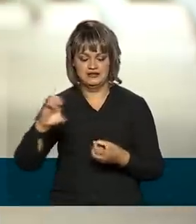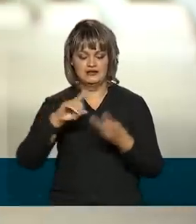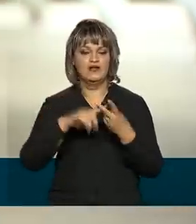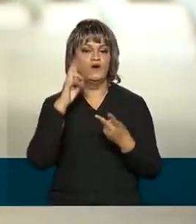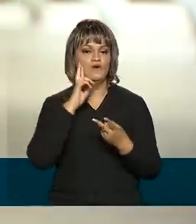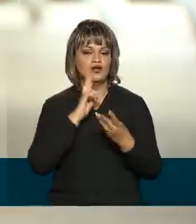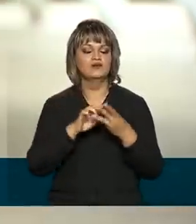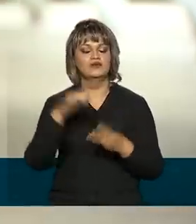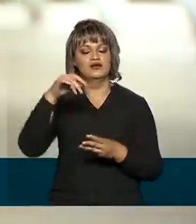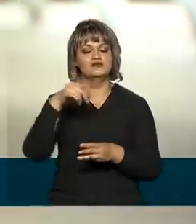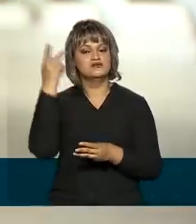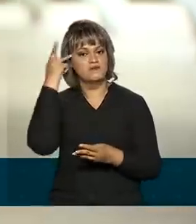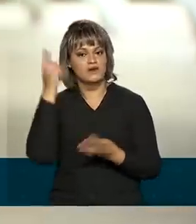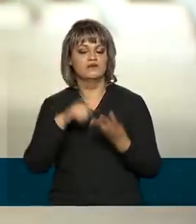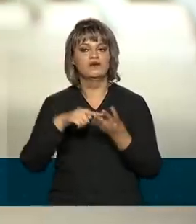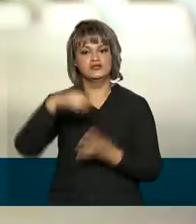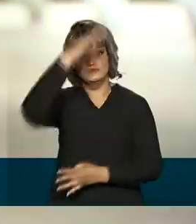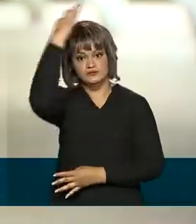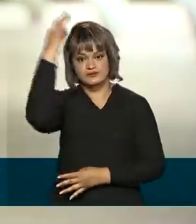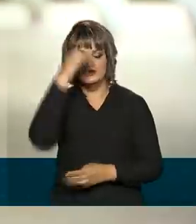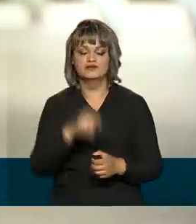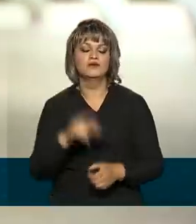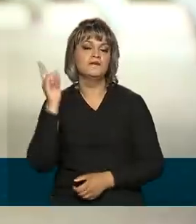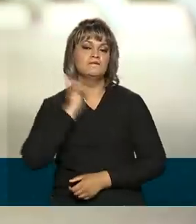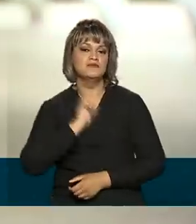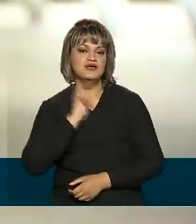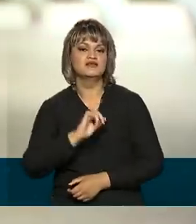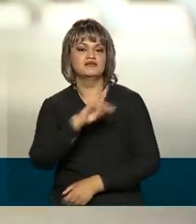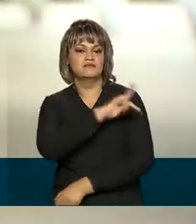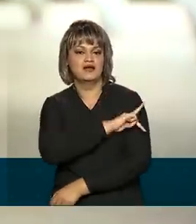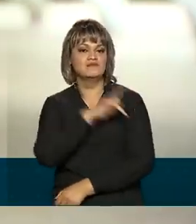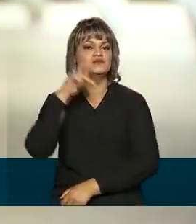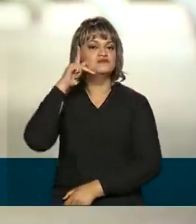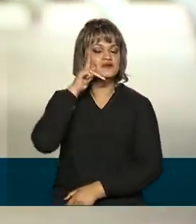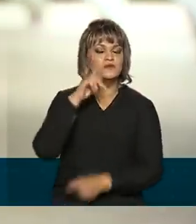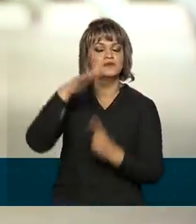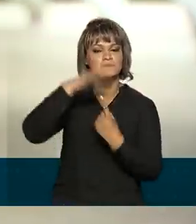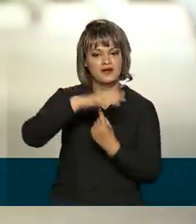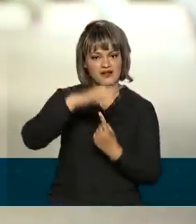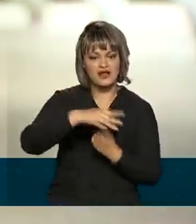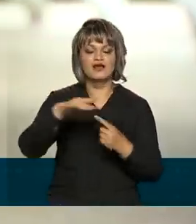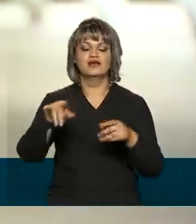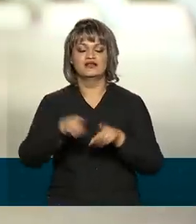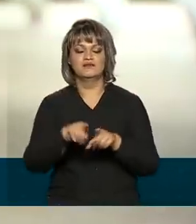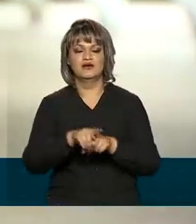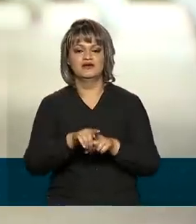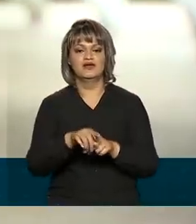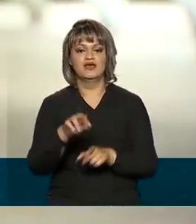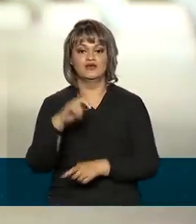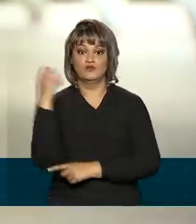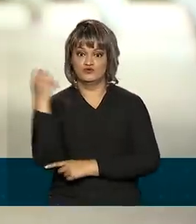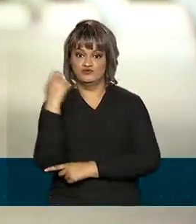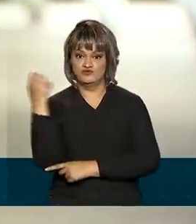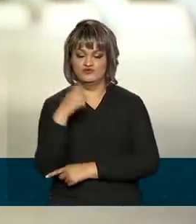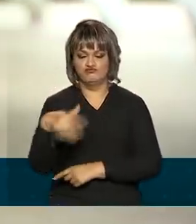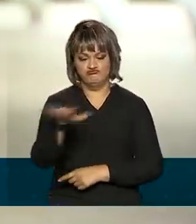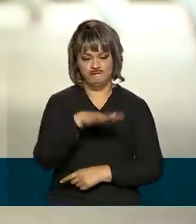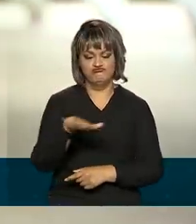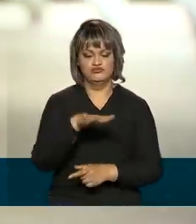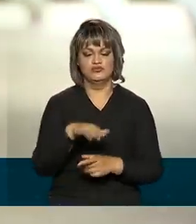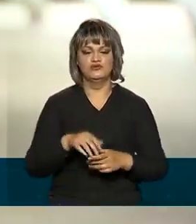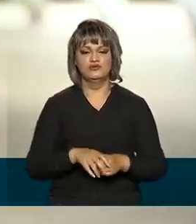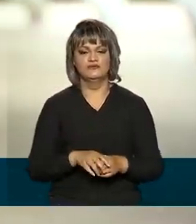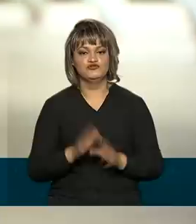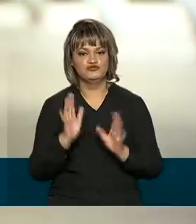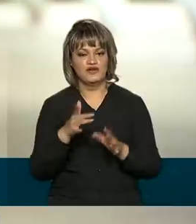Paulo, Espírito Santo, Minas Gerais, Paraíba, Piauí, Paraná e também o Rio Grande do Sul. Até agora, governo federal